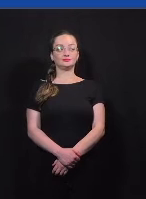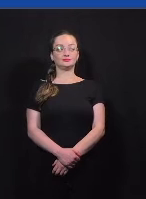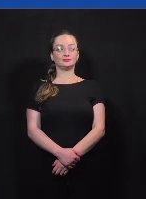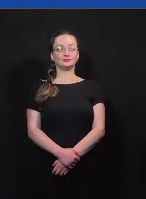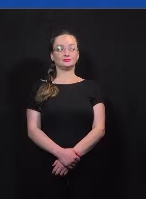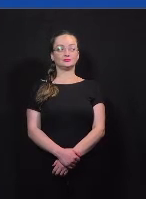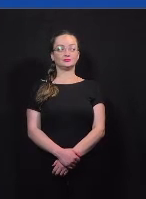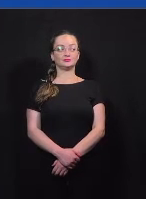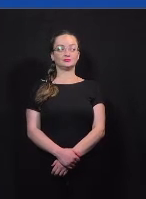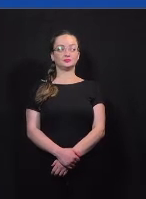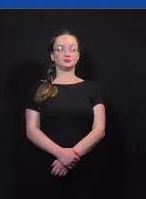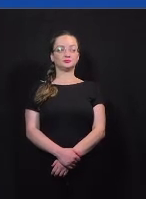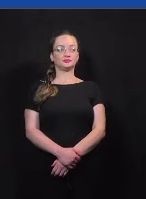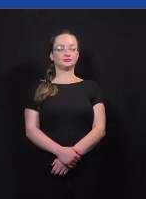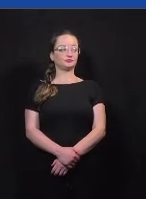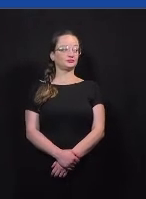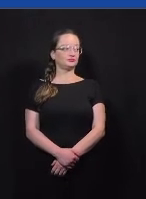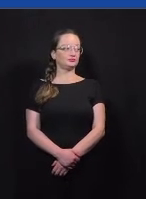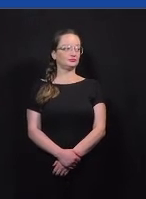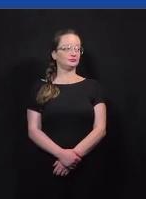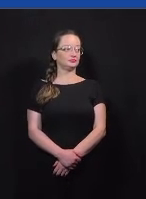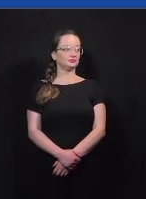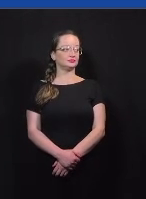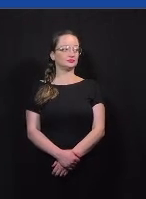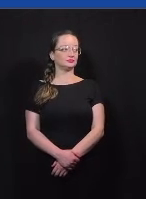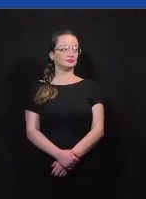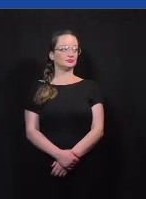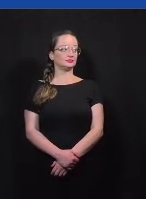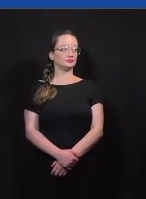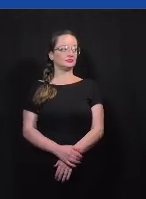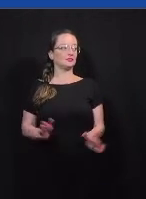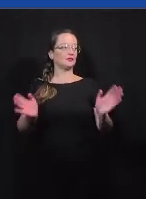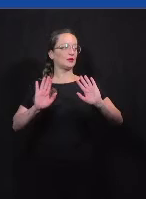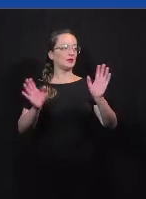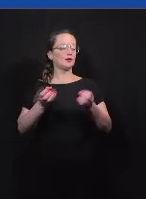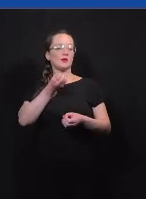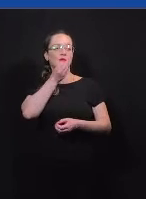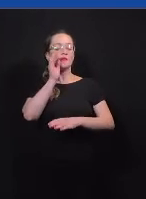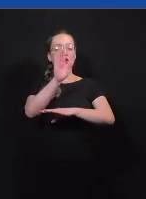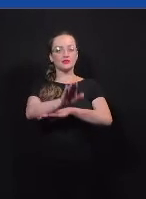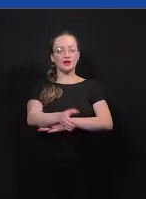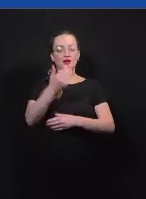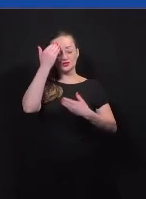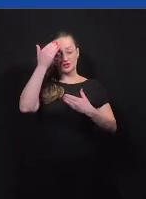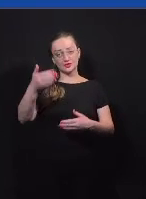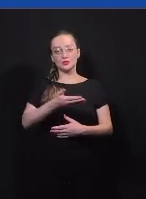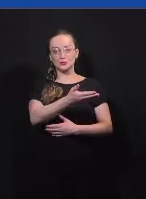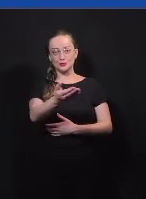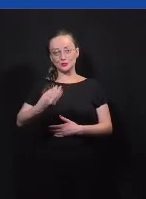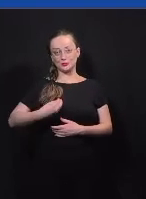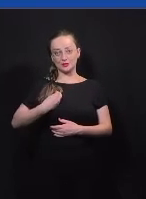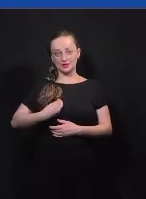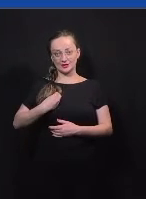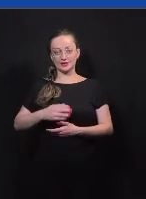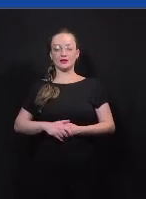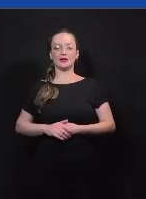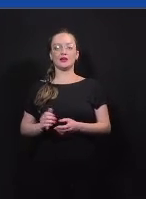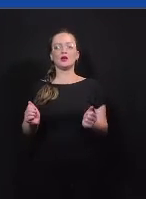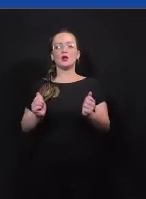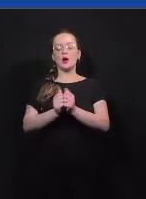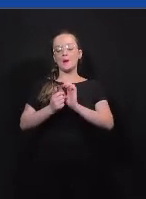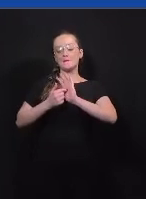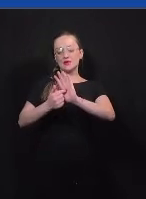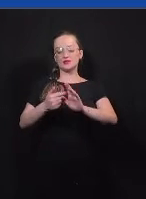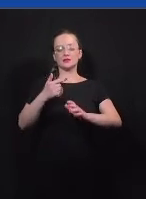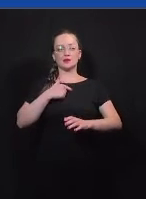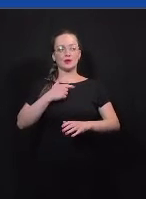Olá, gente, boa tarde. Eu gostaria de agradecer a presença de todo mundo aqui, se apresentar um pouco. Meu